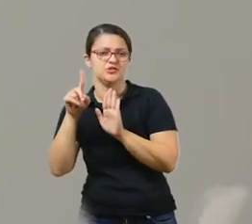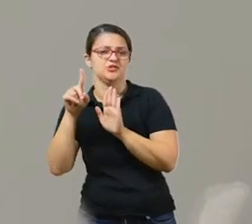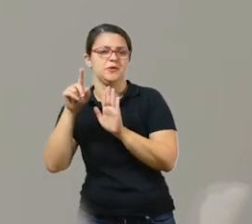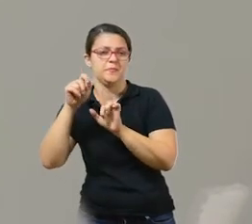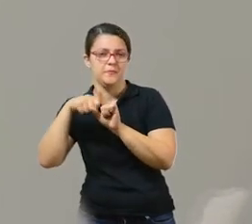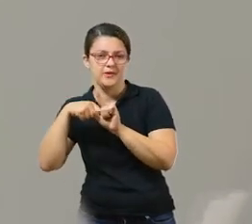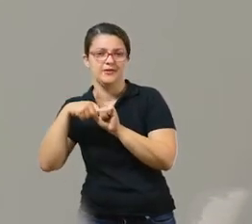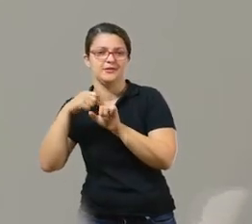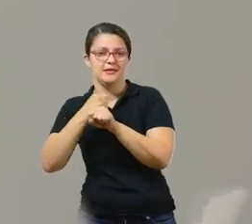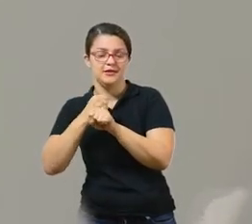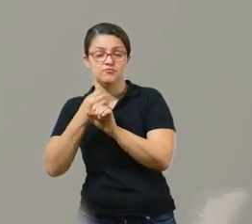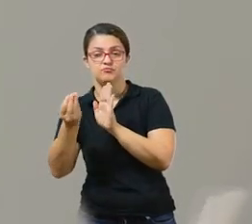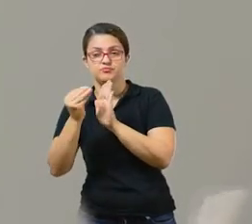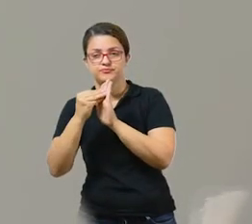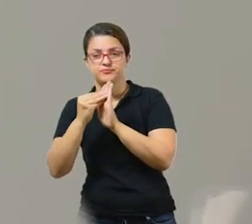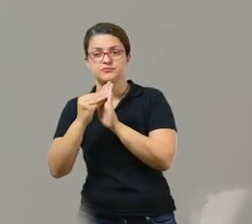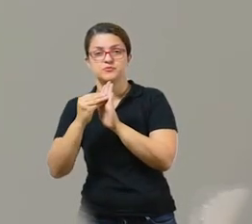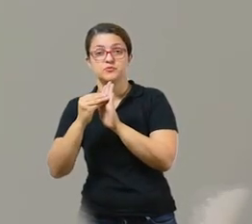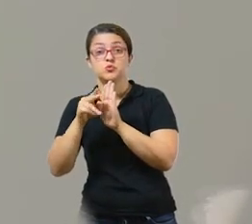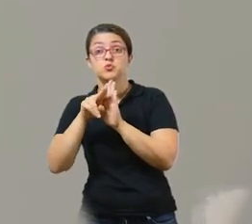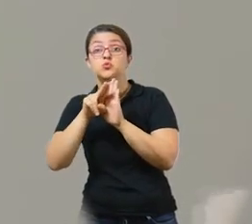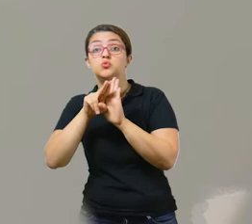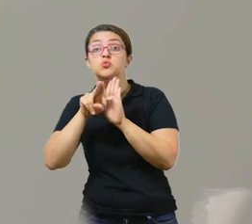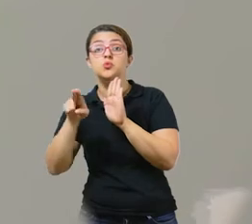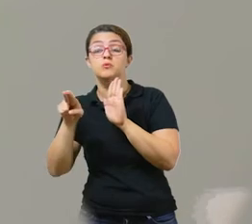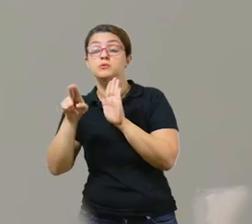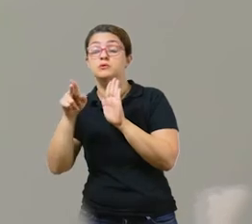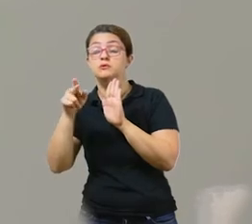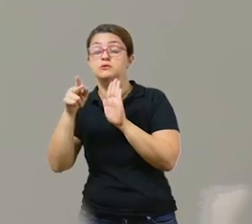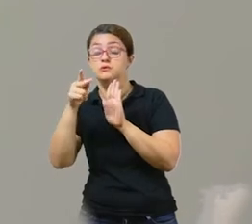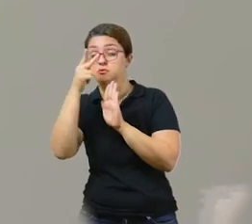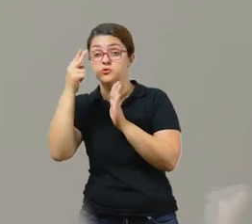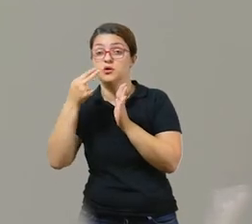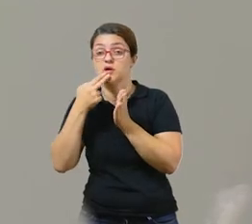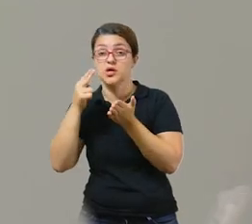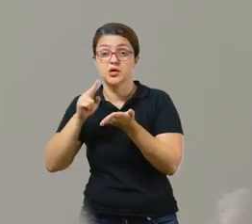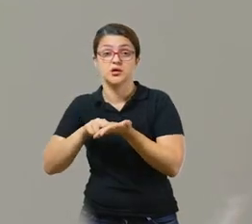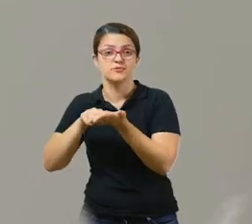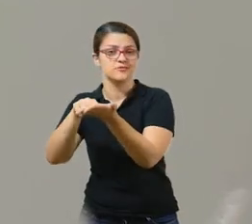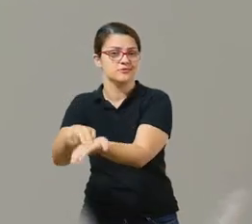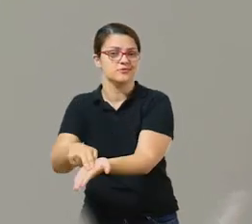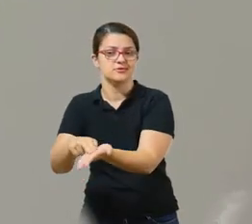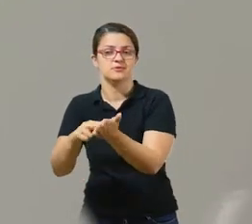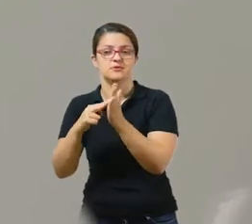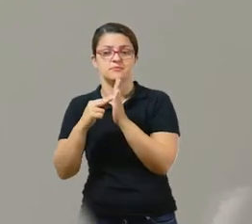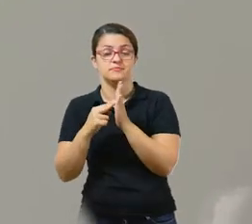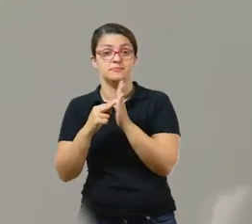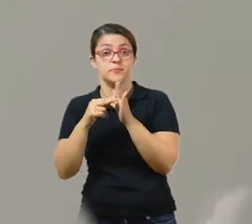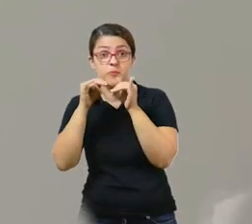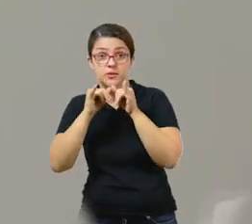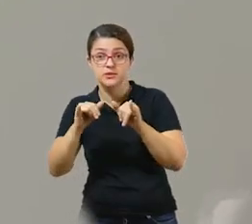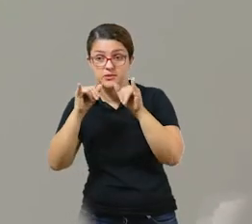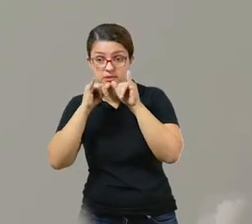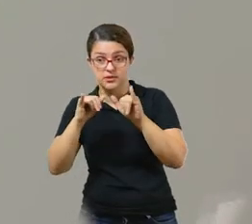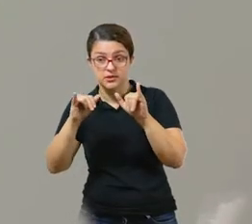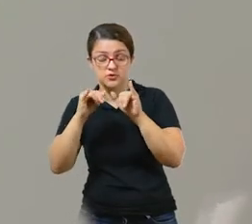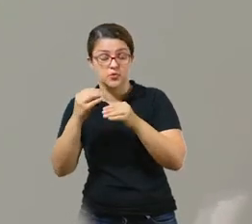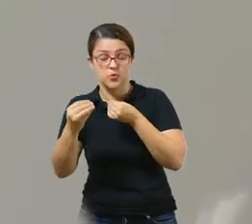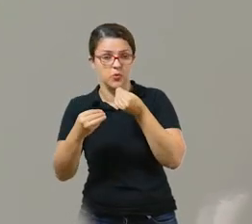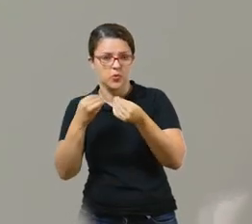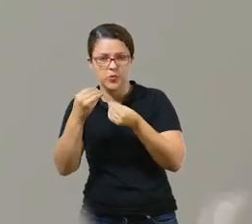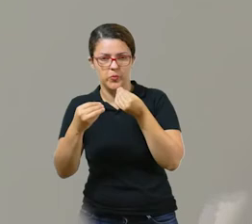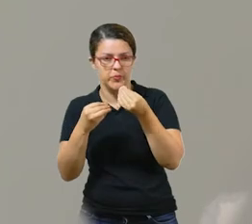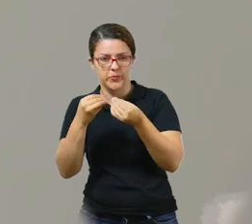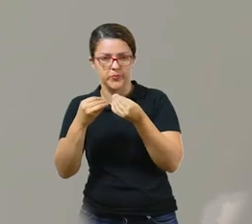data, depois o nome do destinatário, ou seja, para quem vocês estão enviando aquela carta, e a mensagem, como se